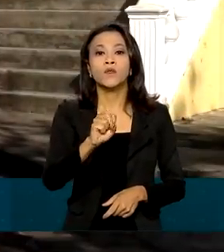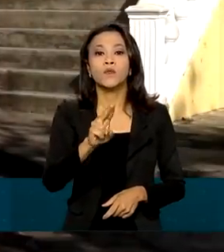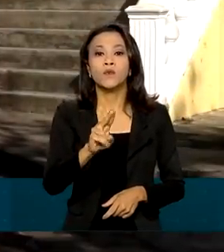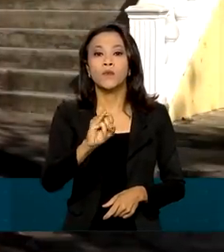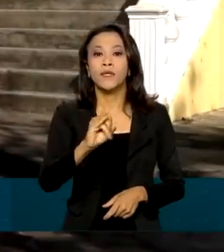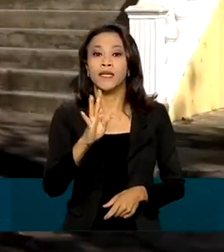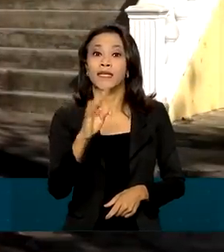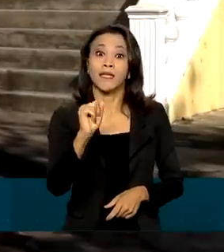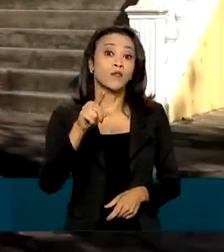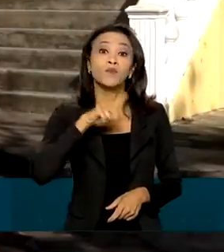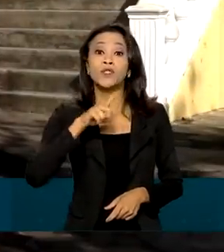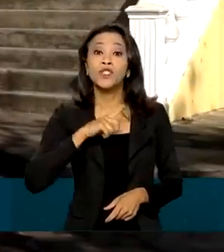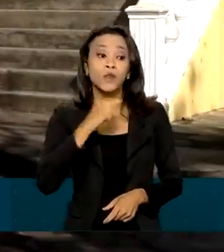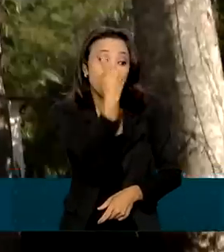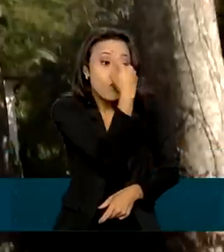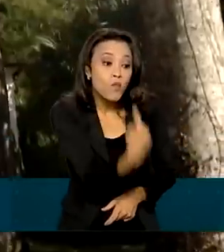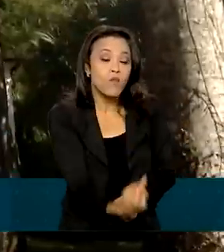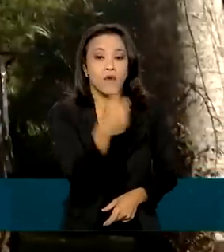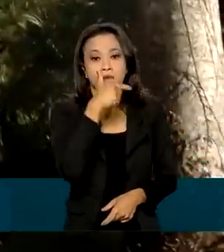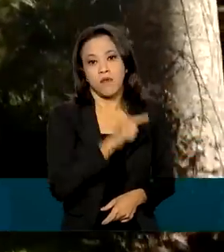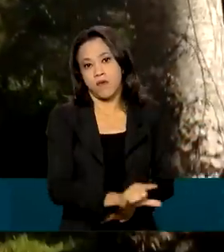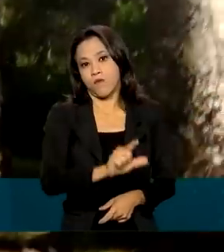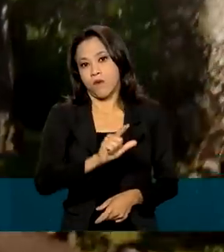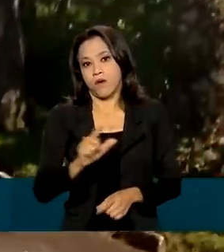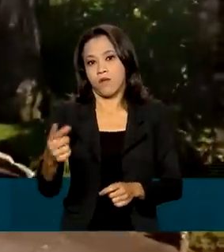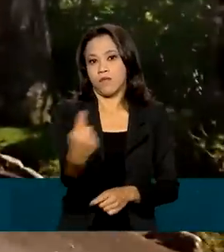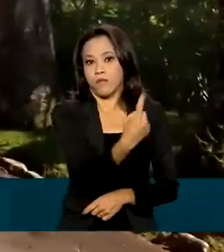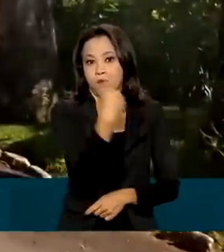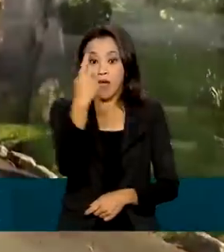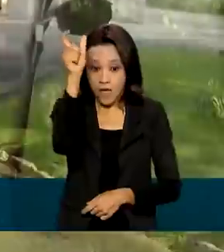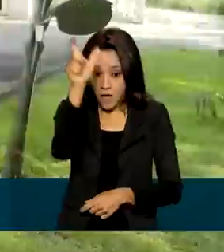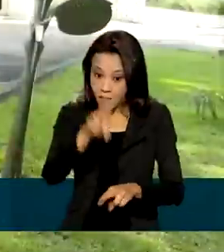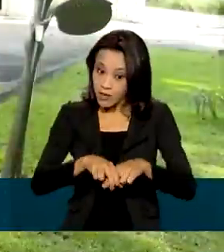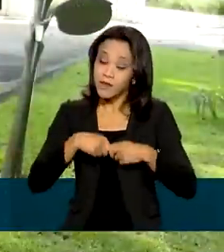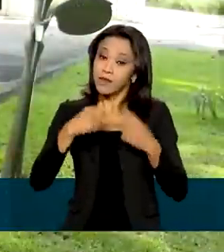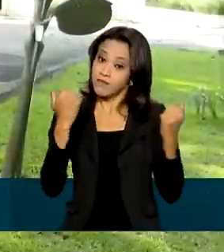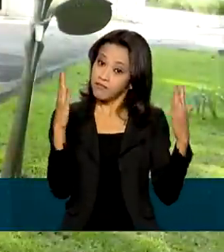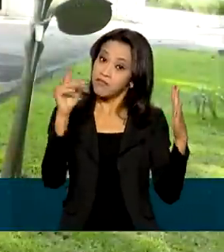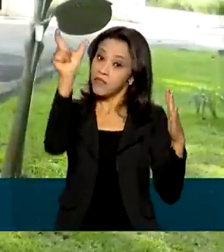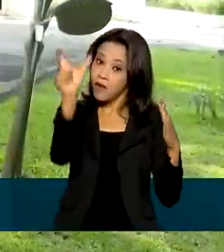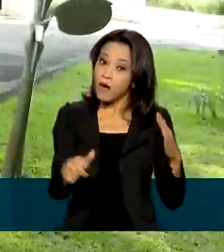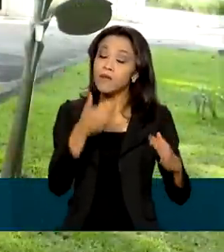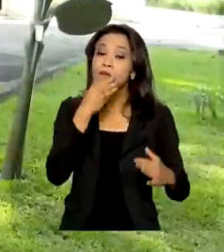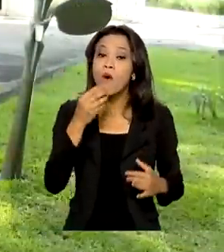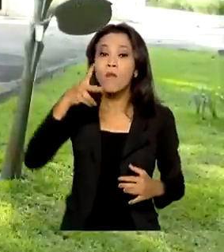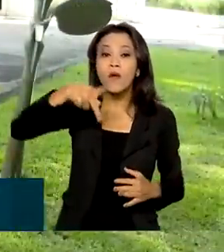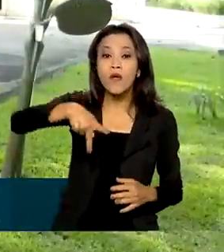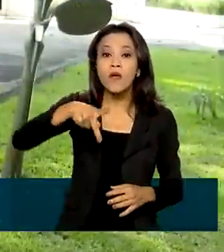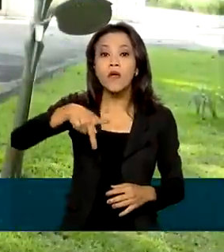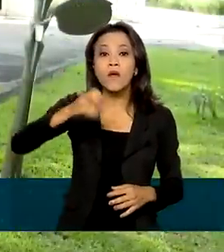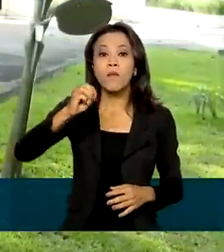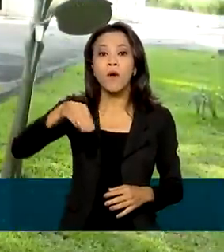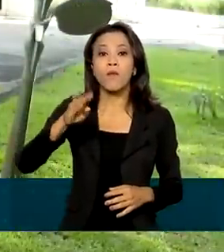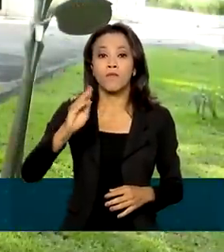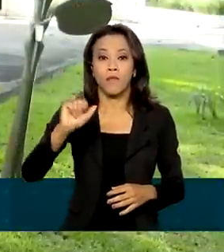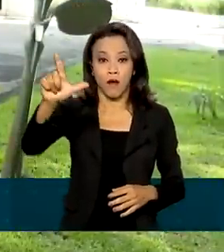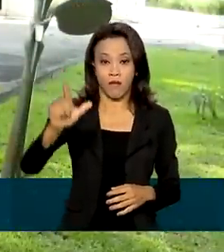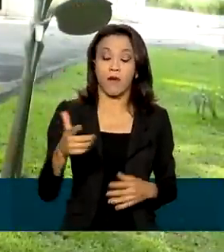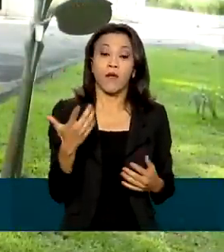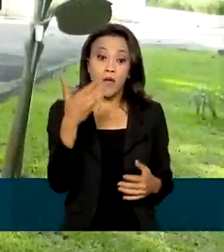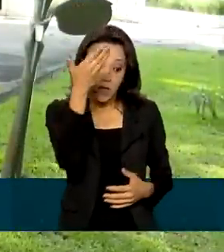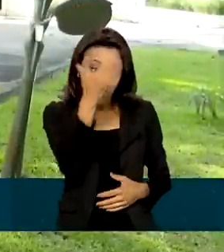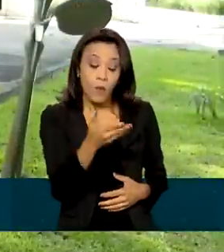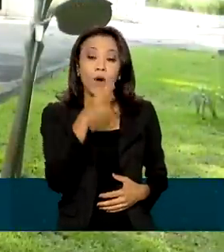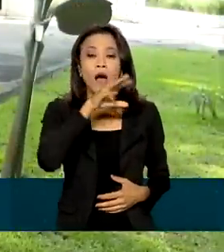é a língua. Esse mérito nós devemos ao Marquês de Pombal. Ao longo do tempo, o português falado aqui no Brasil foi se modificando.